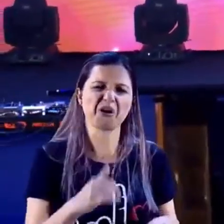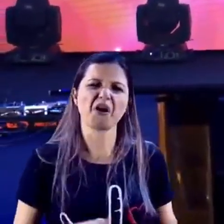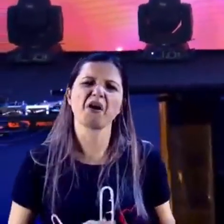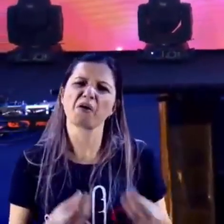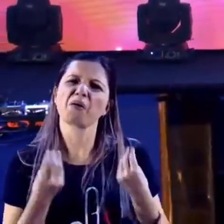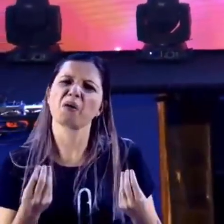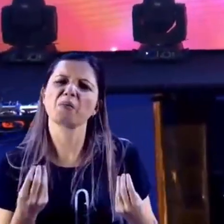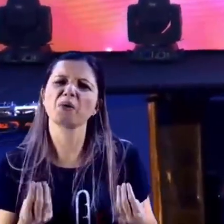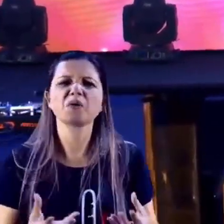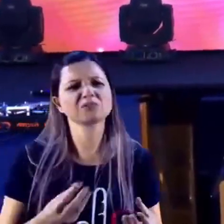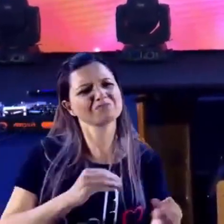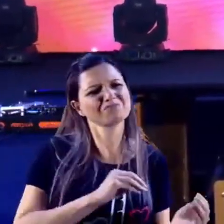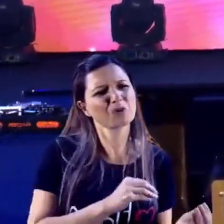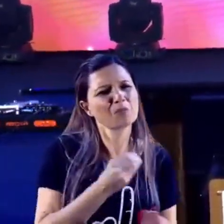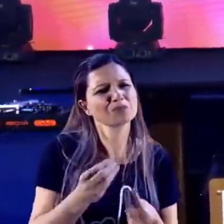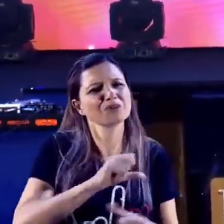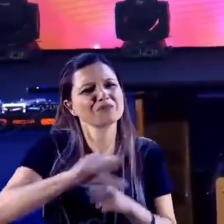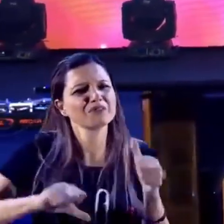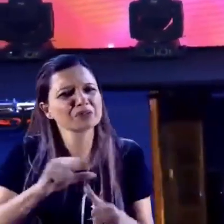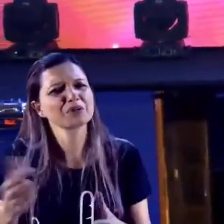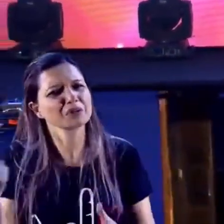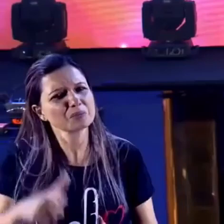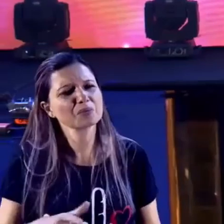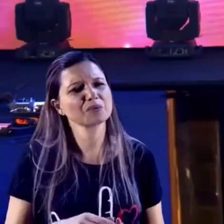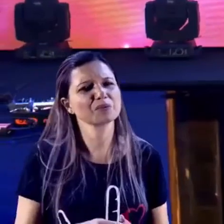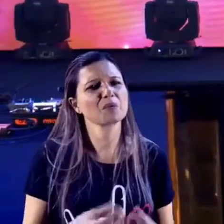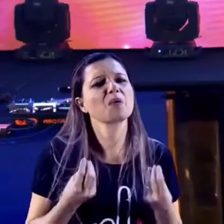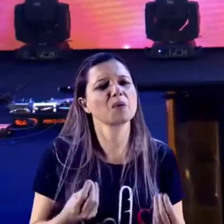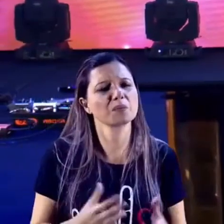mudar depois? Essas são as notícias que nós ouvimos.